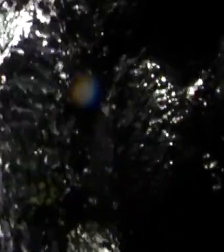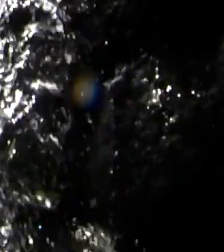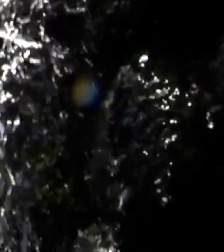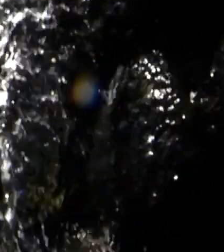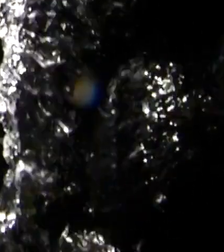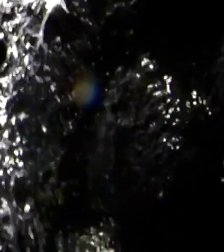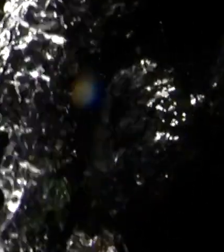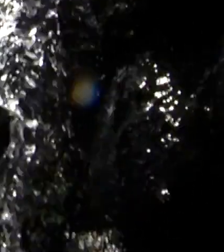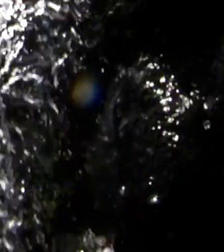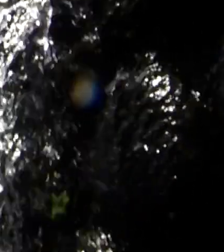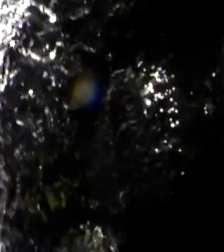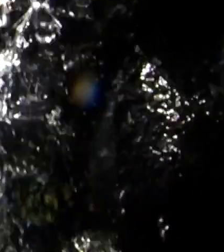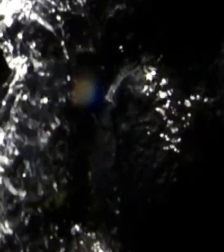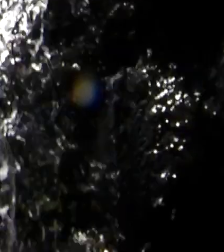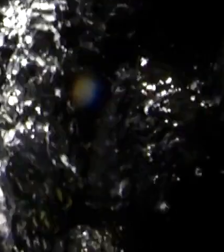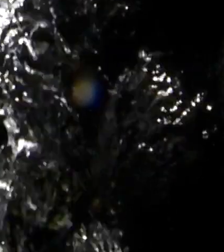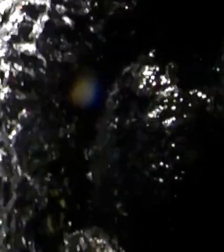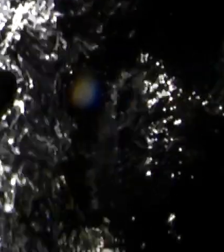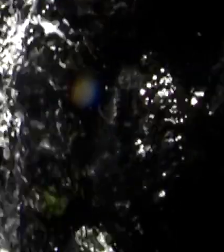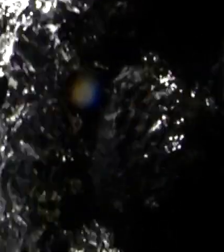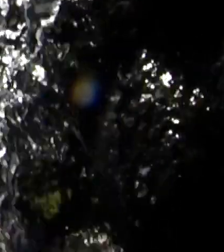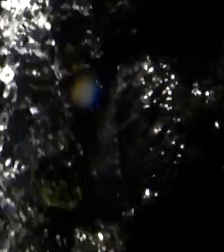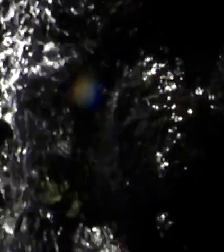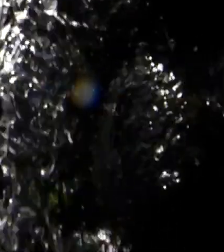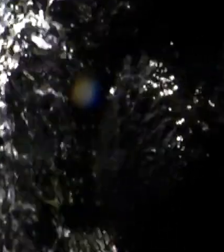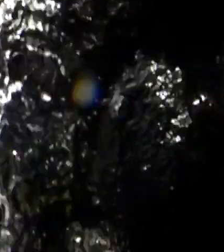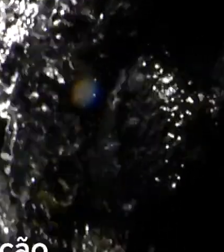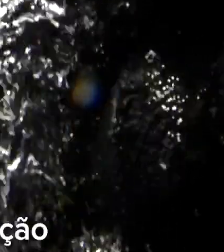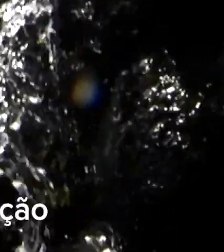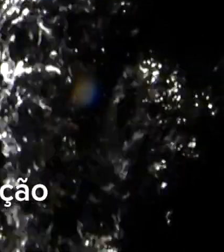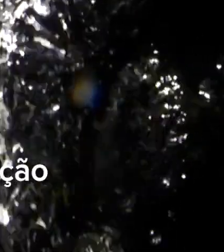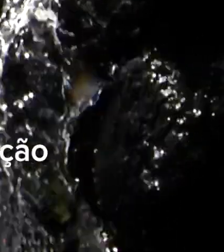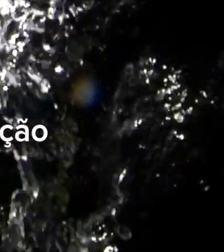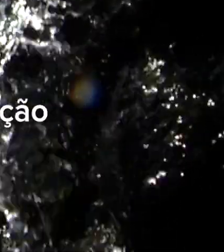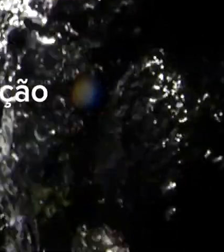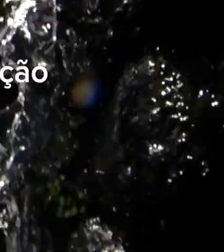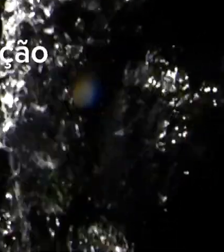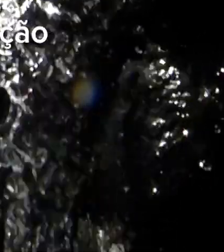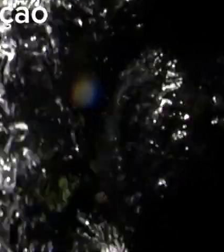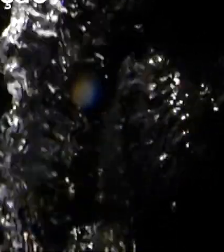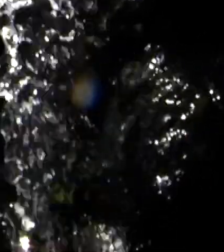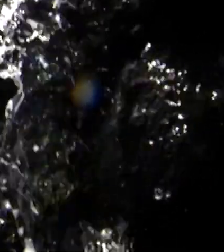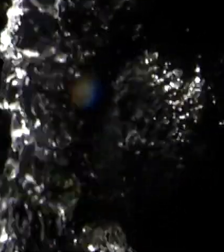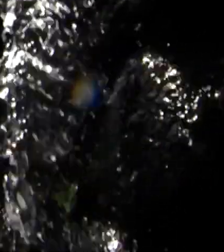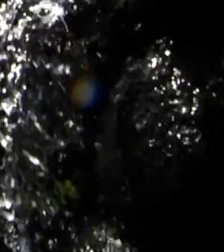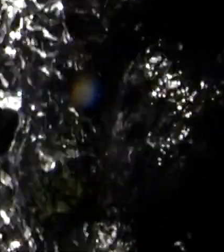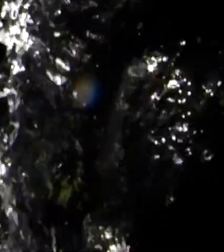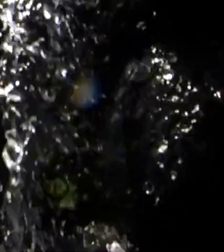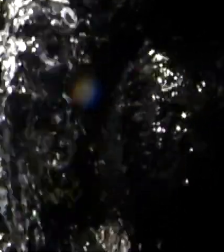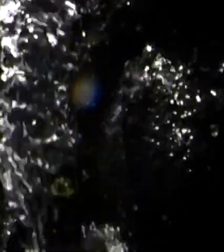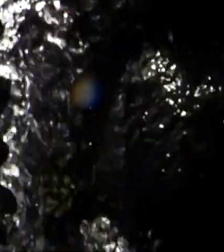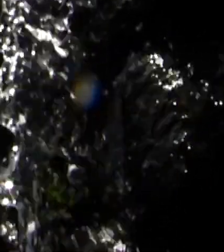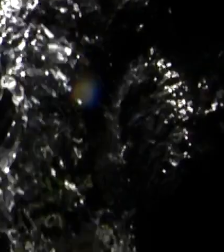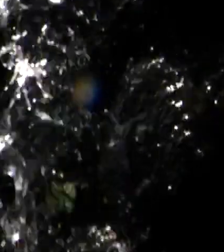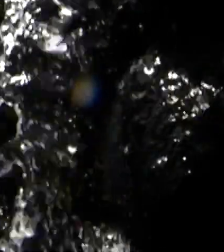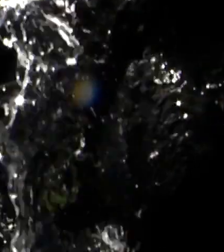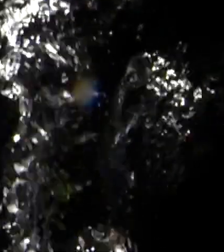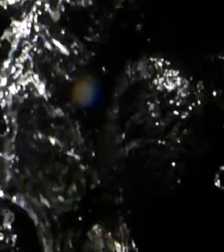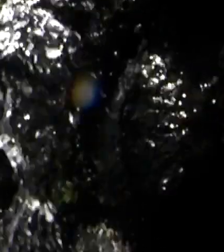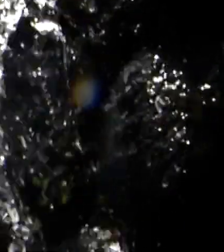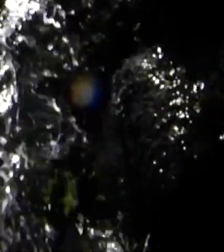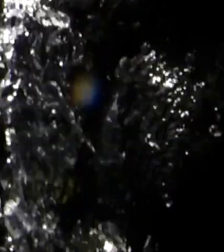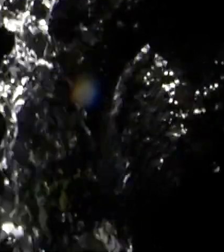Transcrição e Legendas por